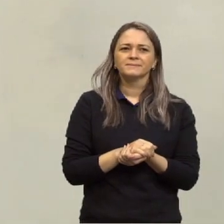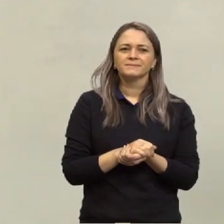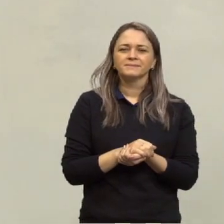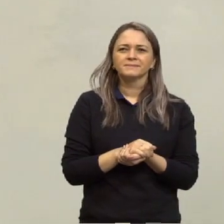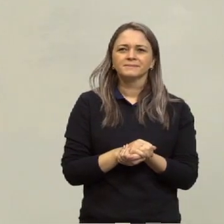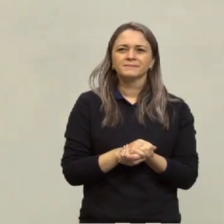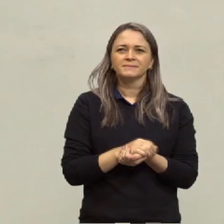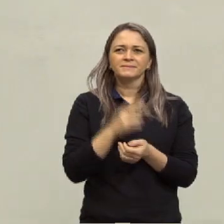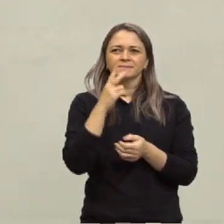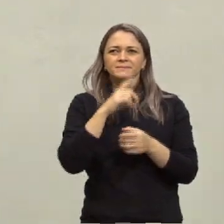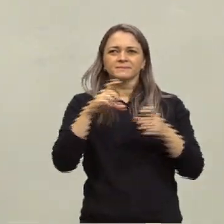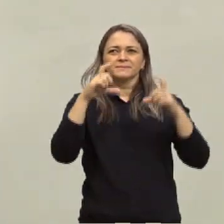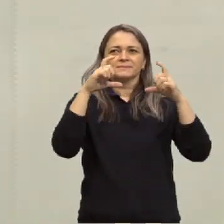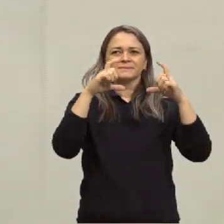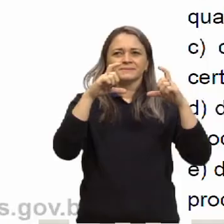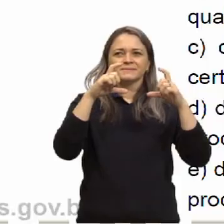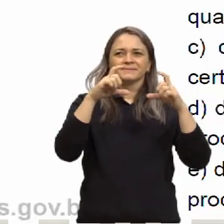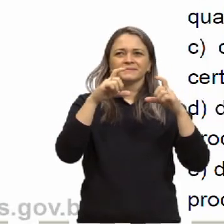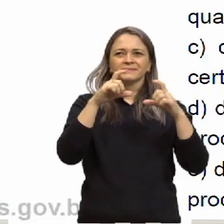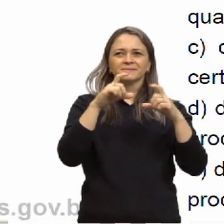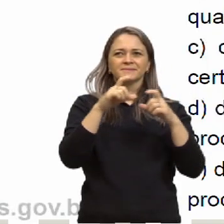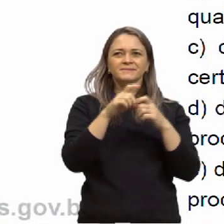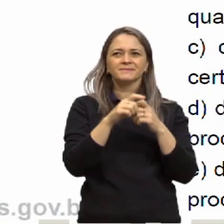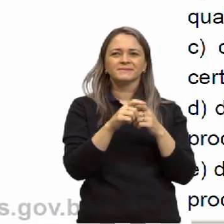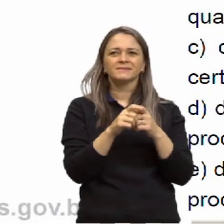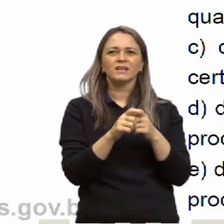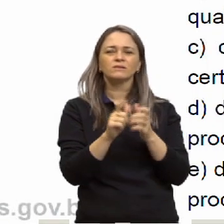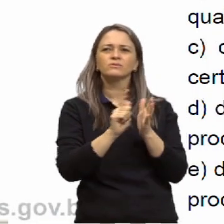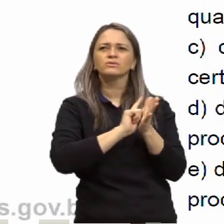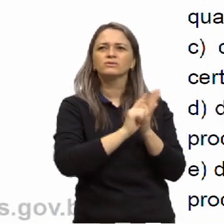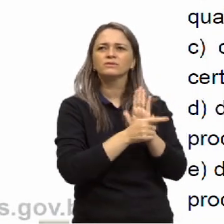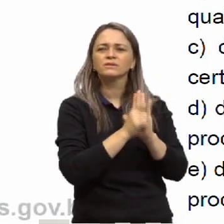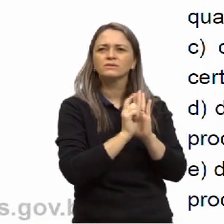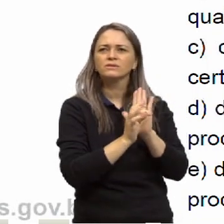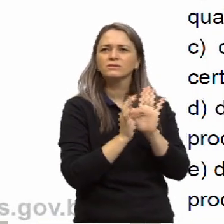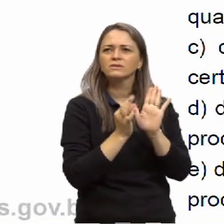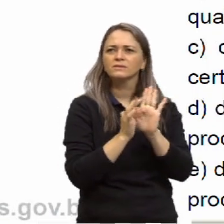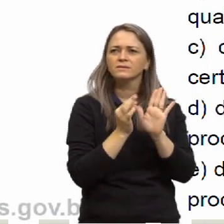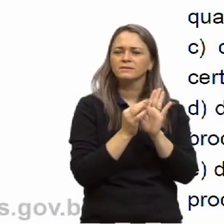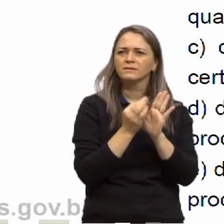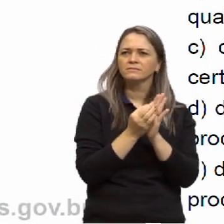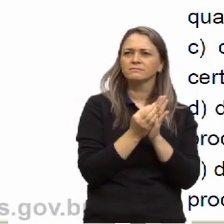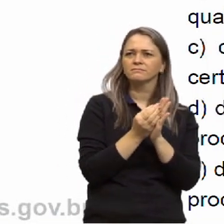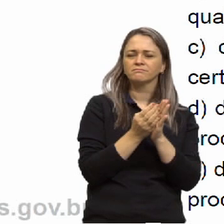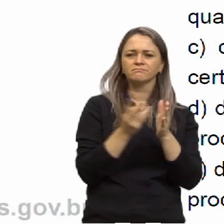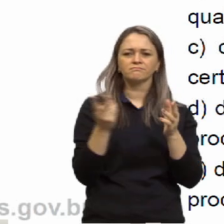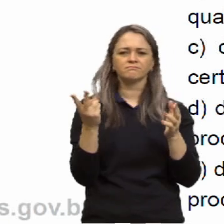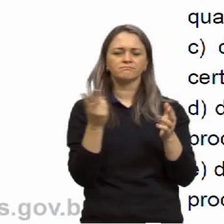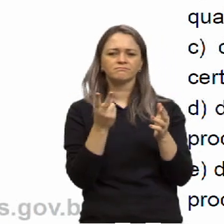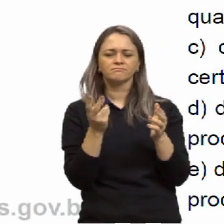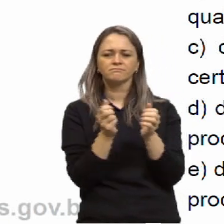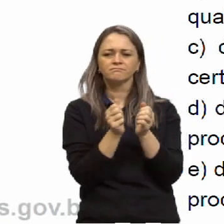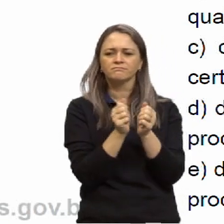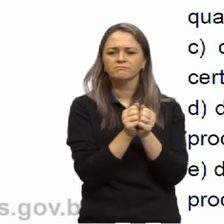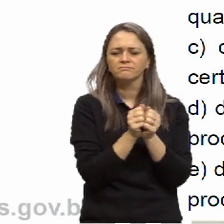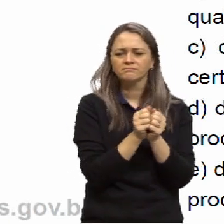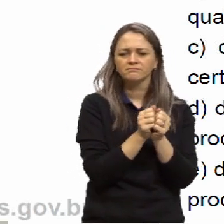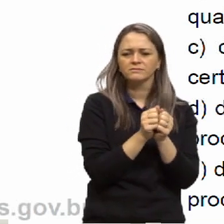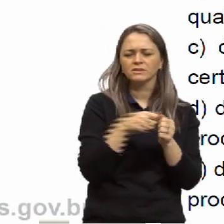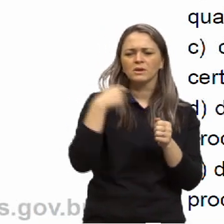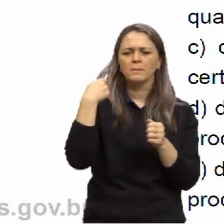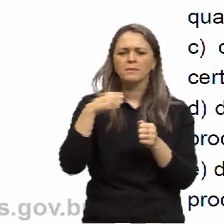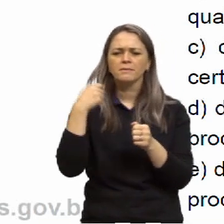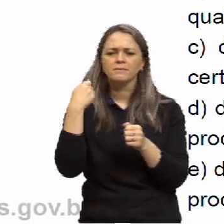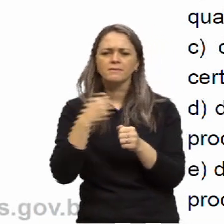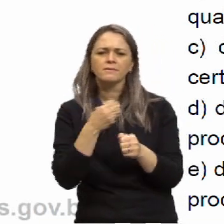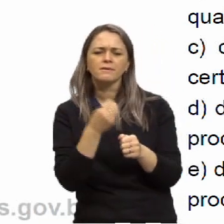enunciado. Os gêneros textuais nascem emparelhados a necessidades e atividades da vida